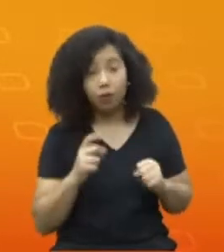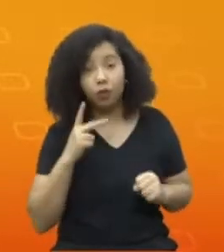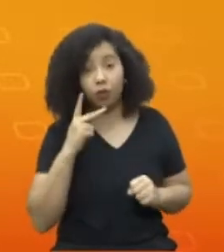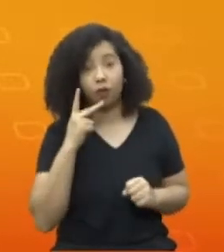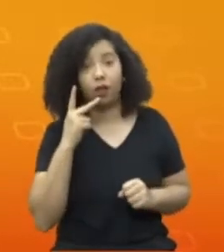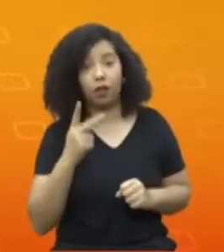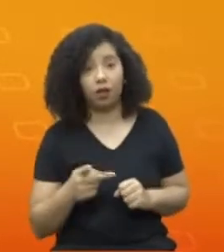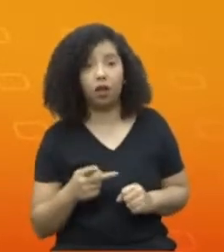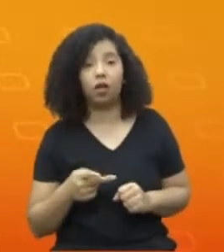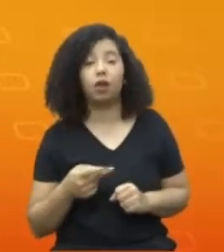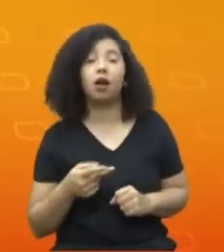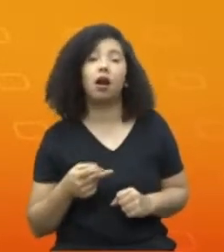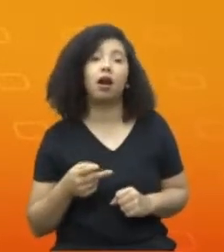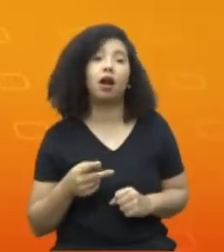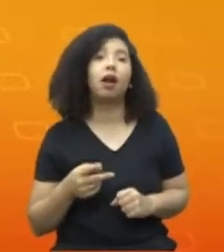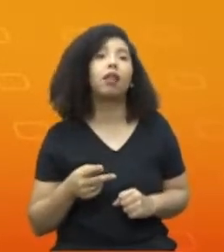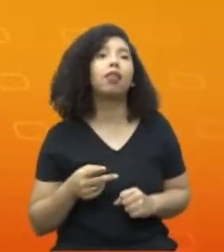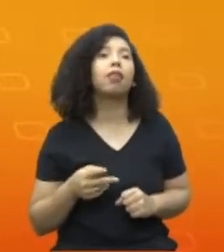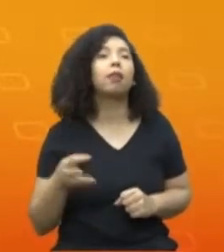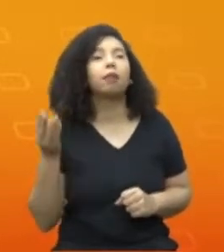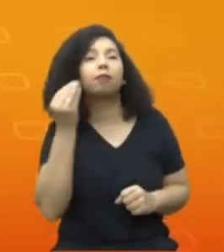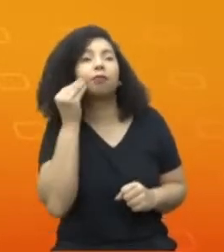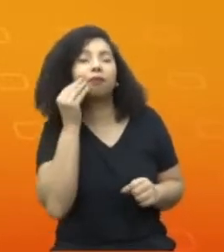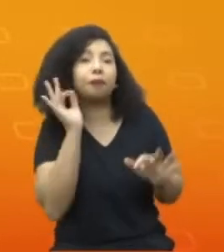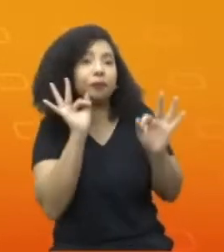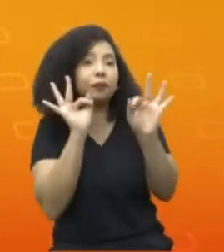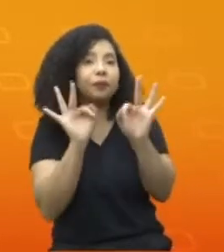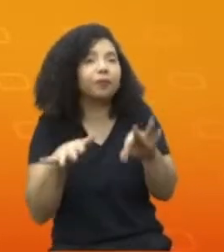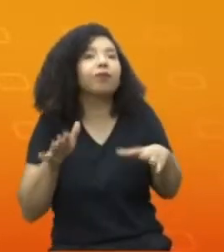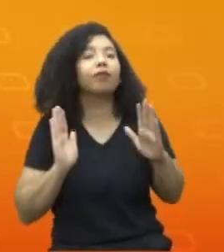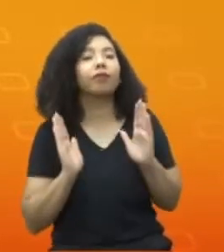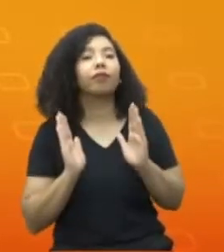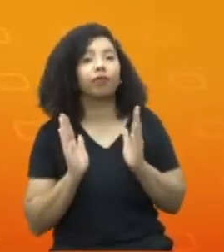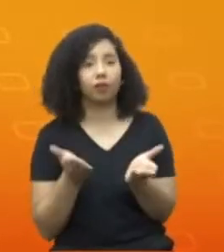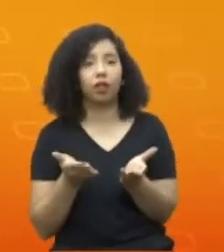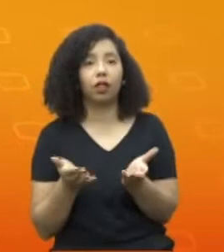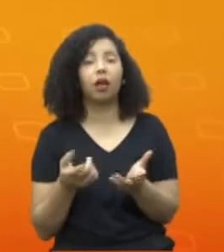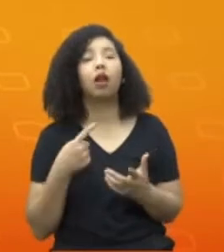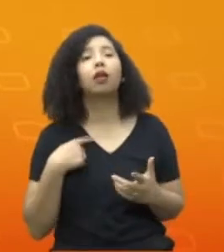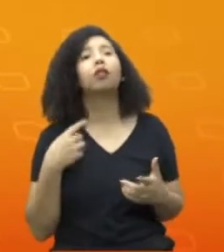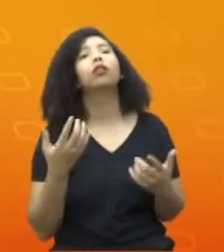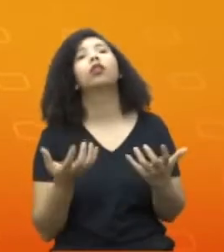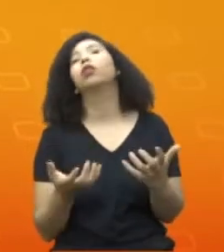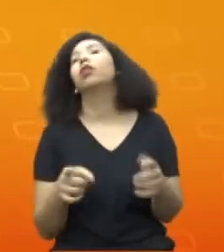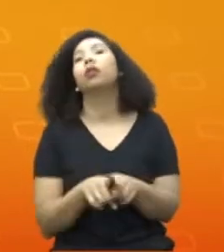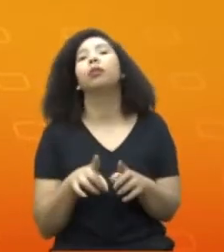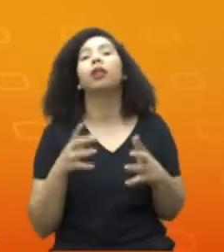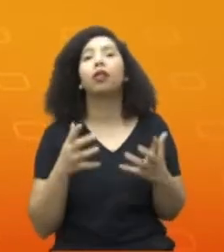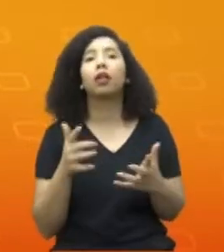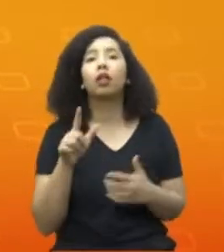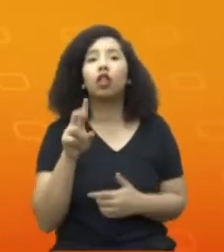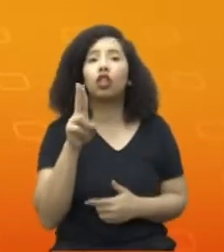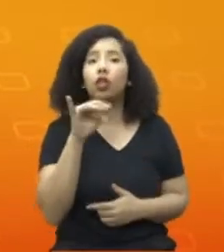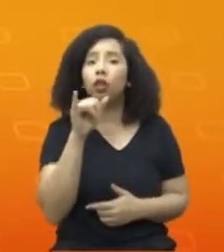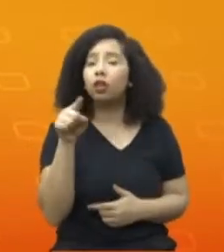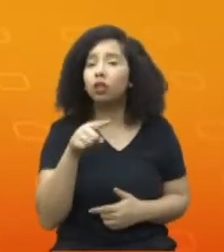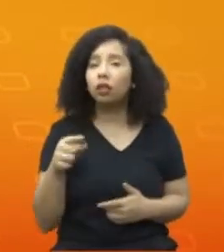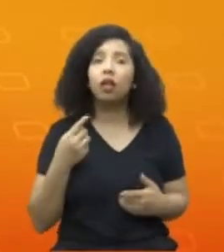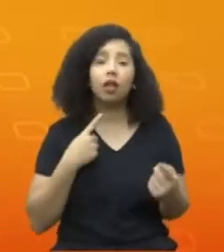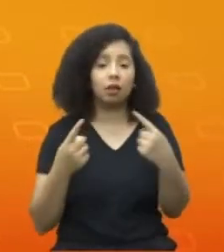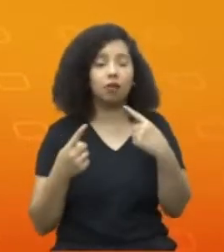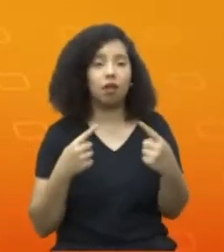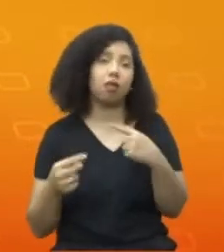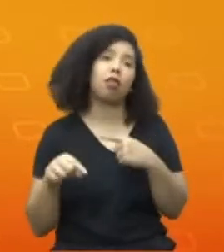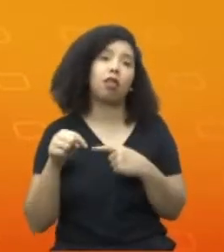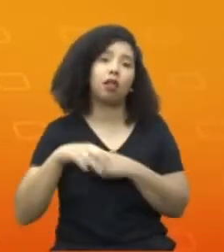a finalização? Depois eu queria te ouvir, o Scaldo, se concordar sobre essa parte da interatividade brasileira.